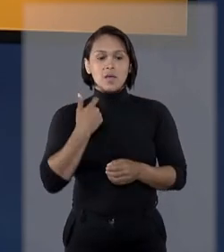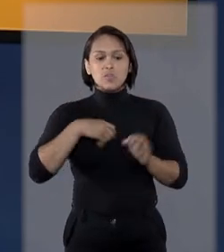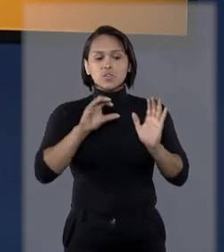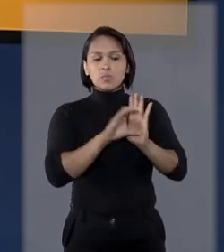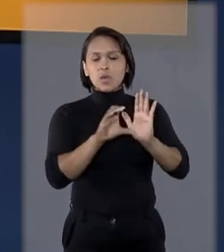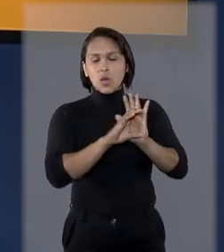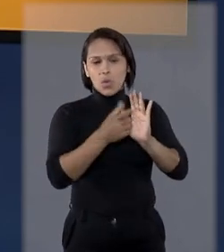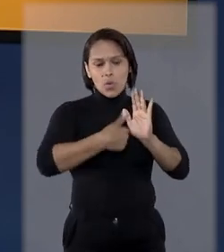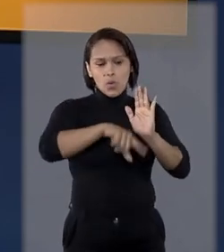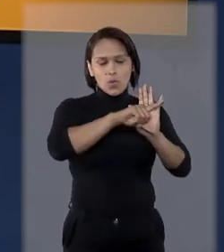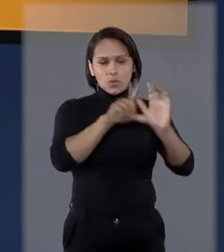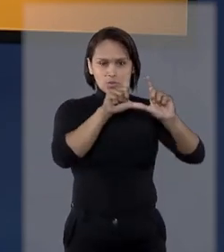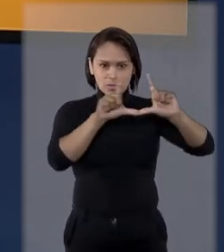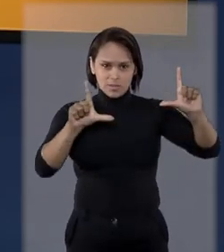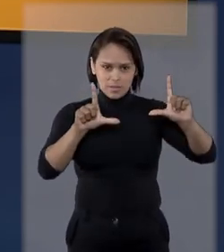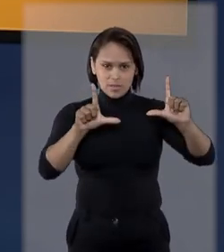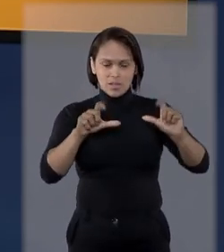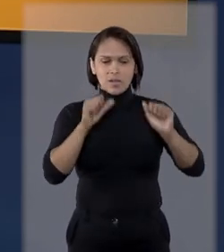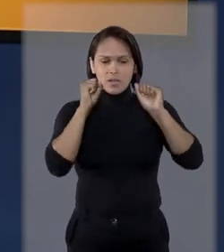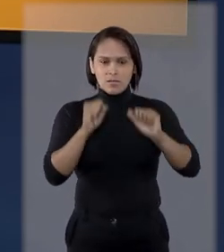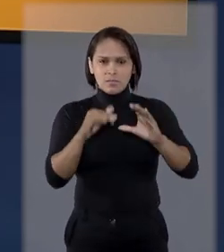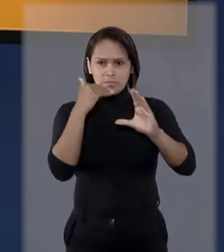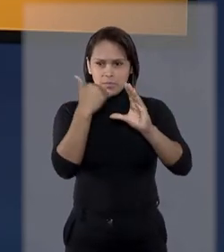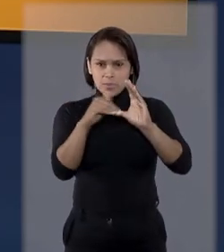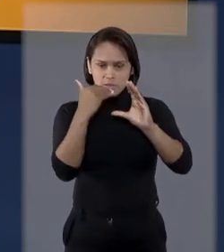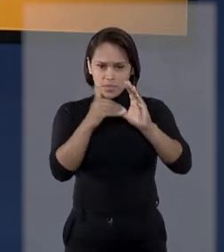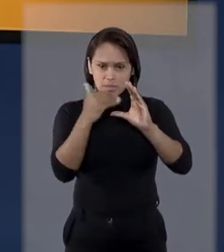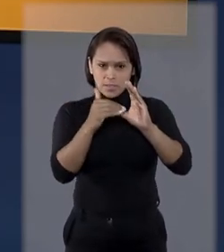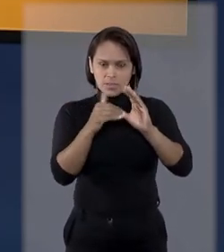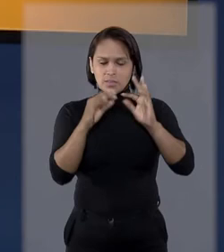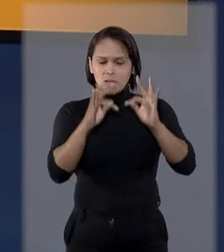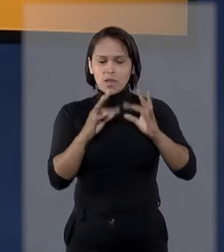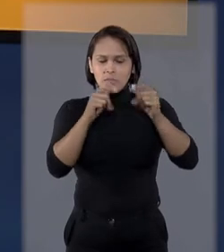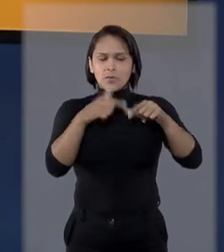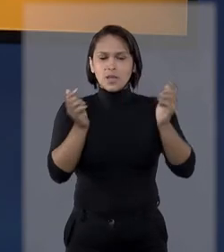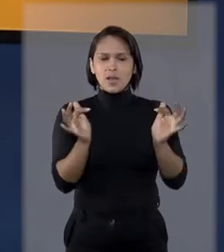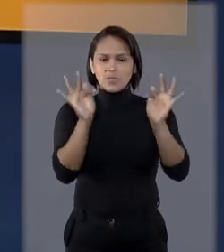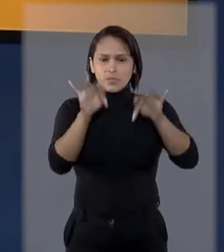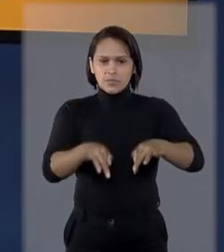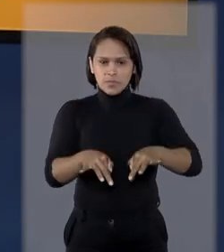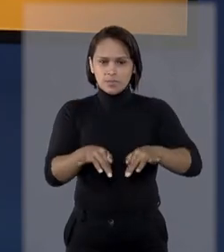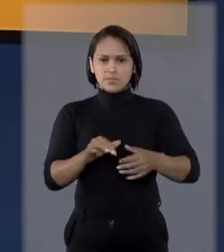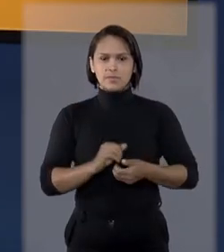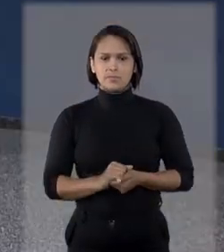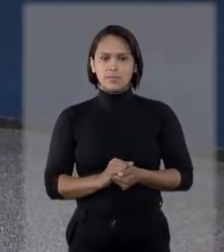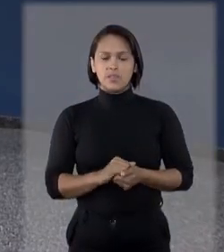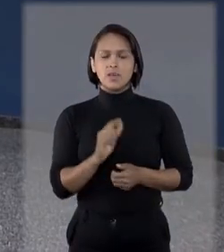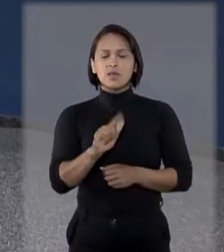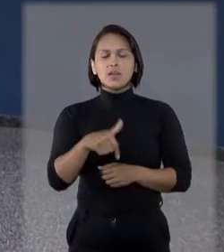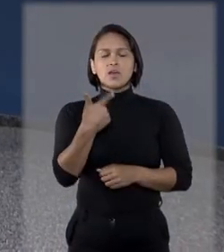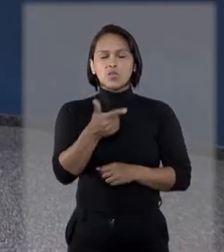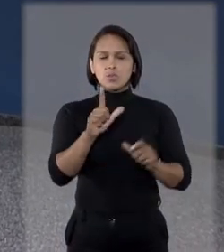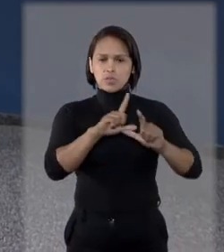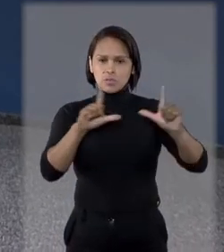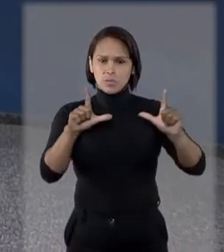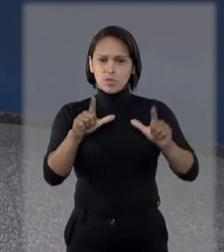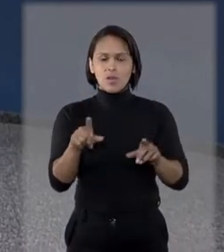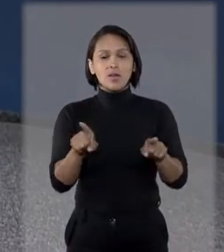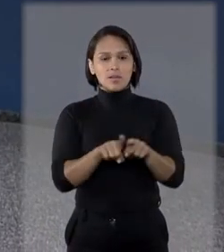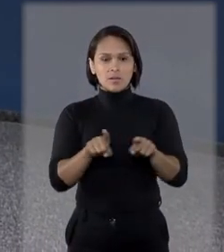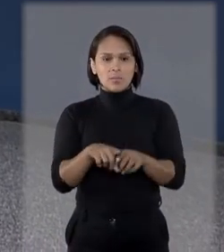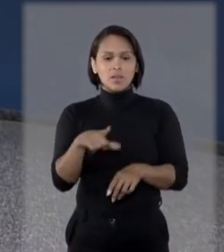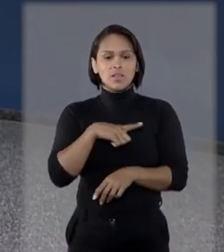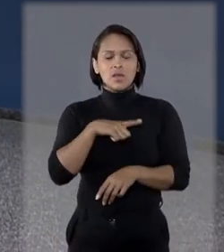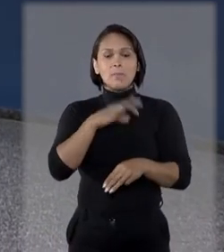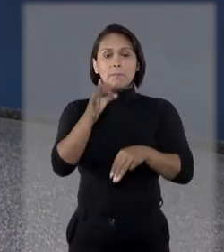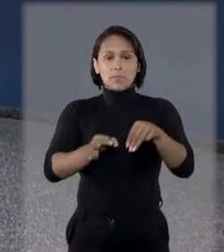o QR Code, que está aqui na tela, para acessar a última edição do Sessão e Foco. E no próximo bloco você vai